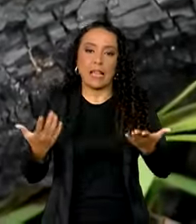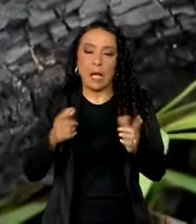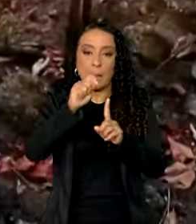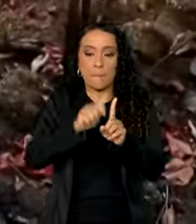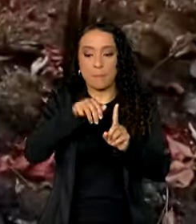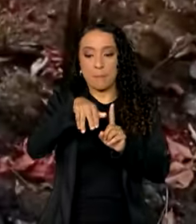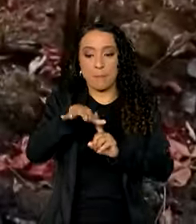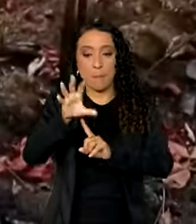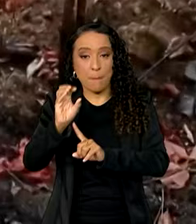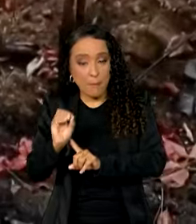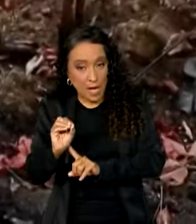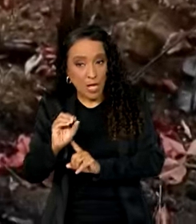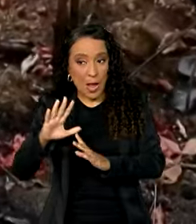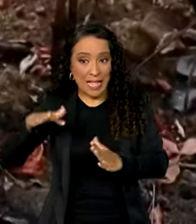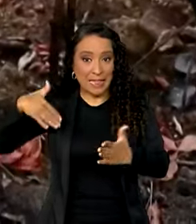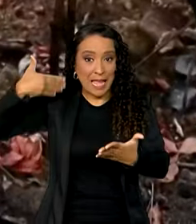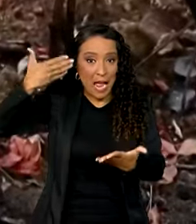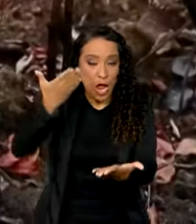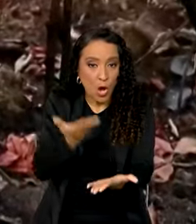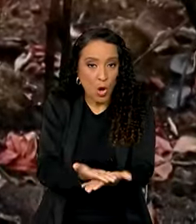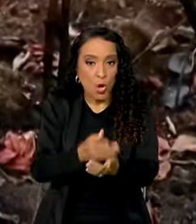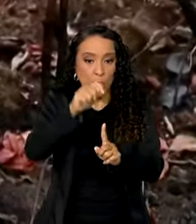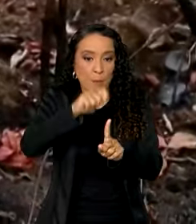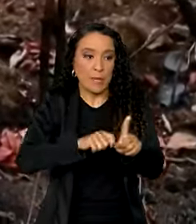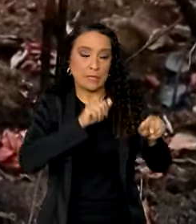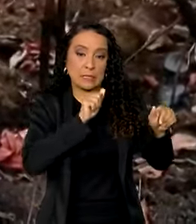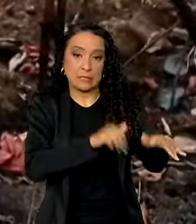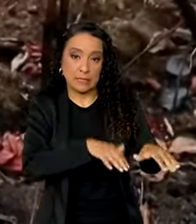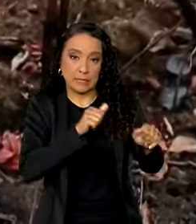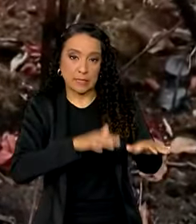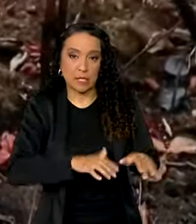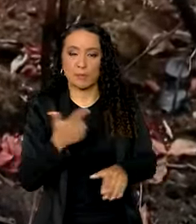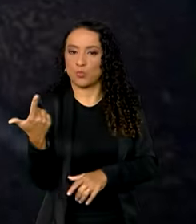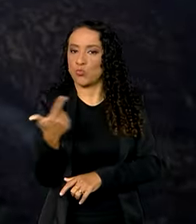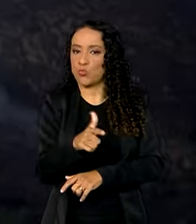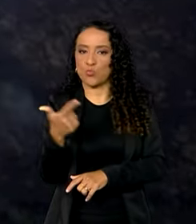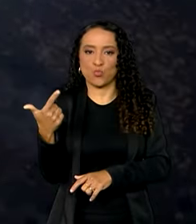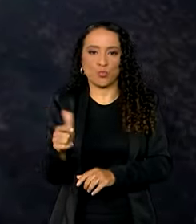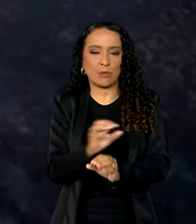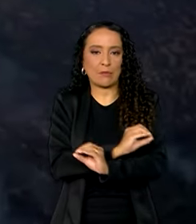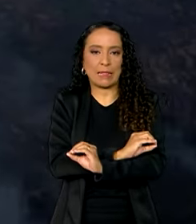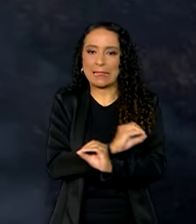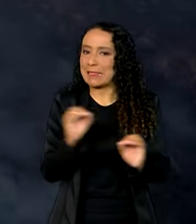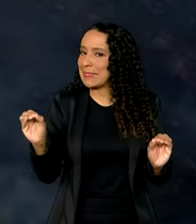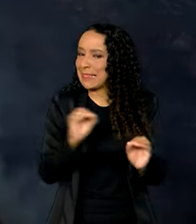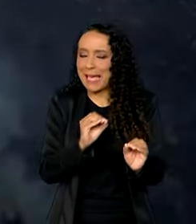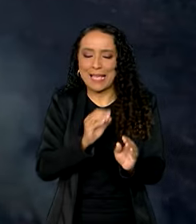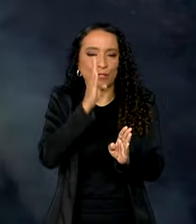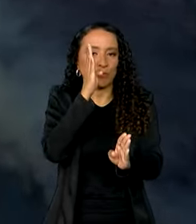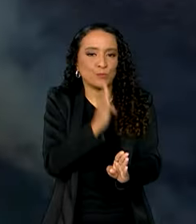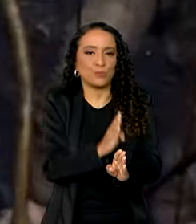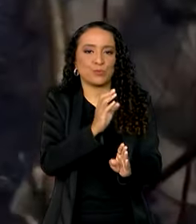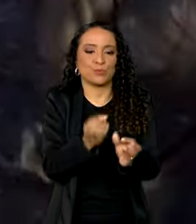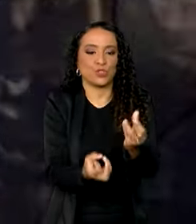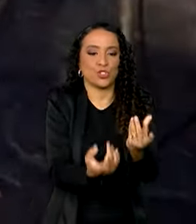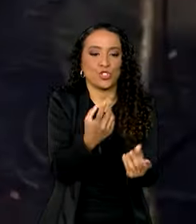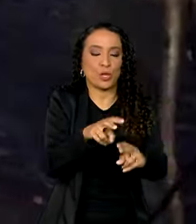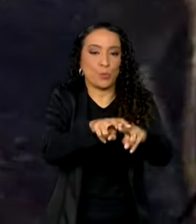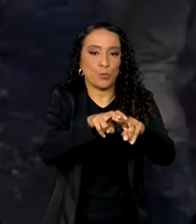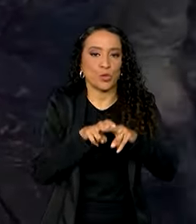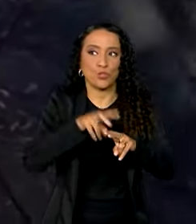maio até agora, até setembro, não houve nenhuma detecção de incêndio